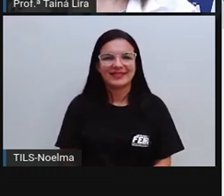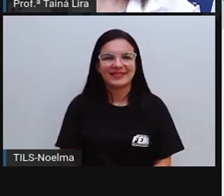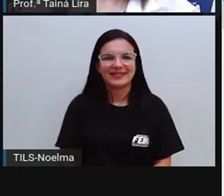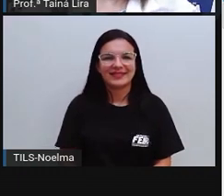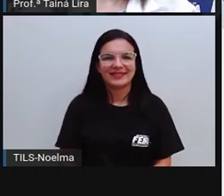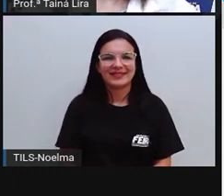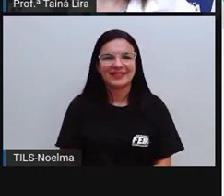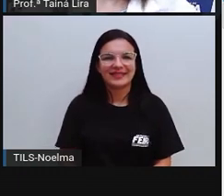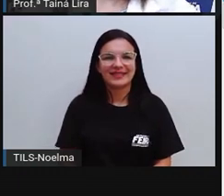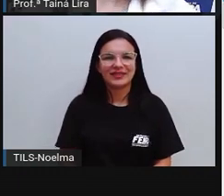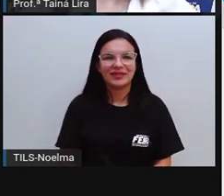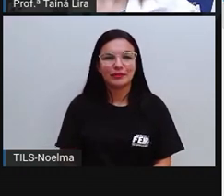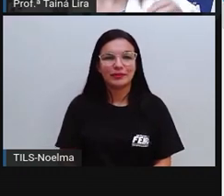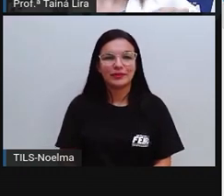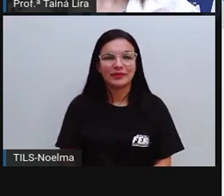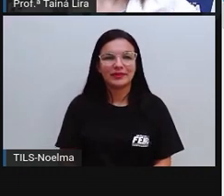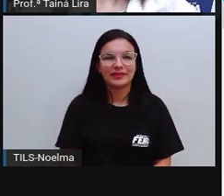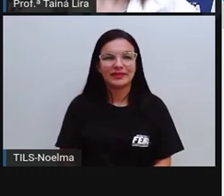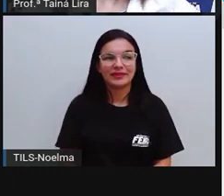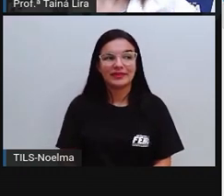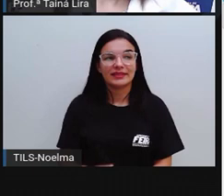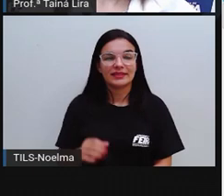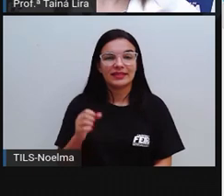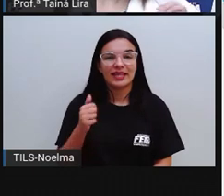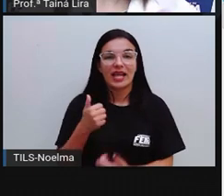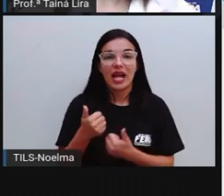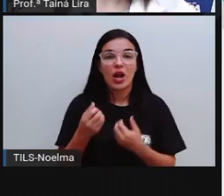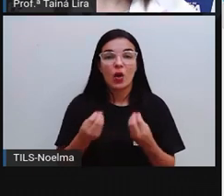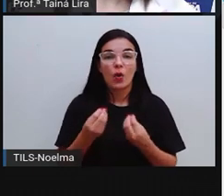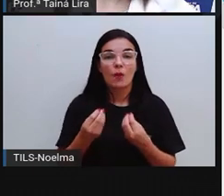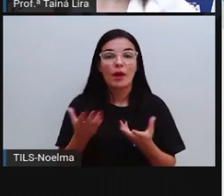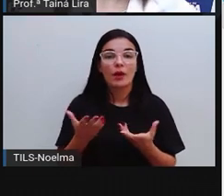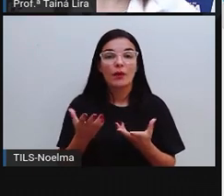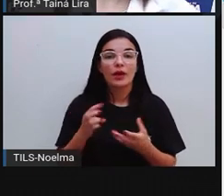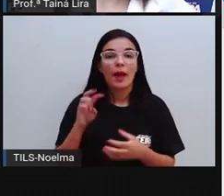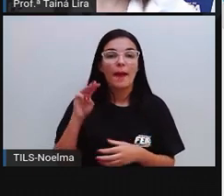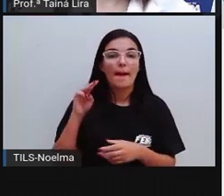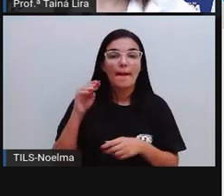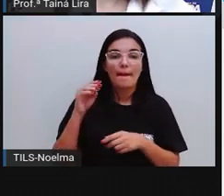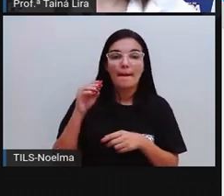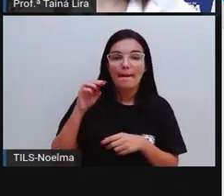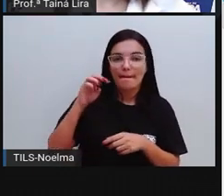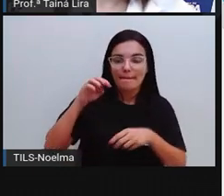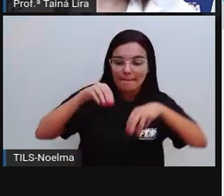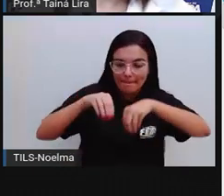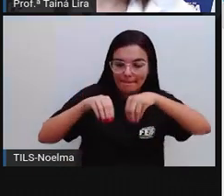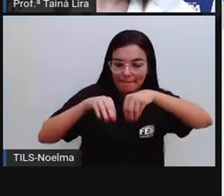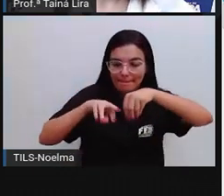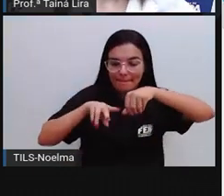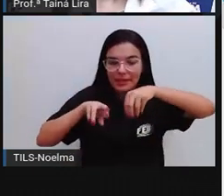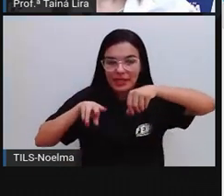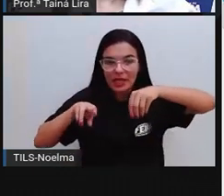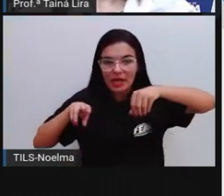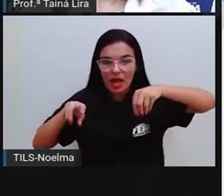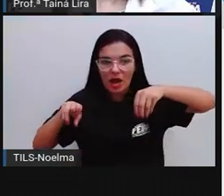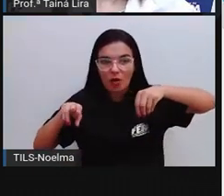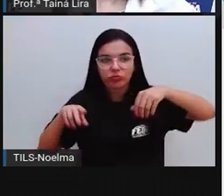Vamos lá, a quarta pergunta. Forma de extrativismo mineral. Então, nós já vimos que o extrativismo, ó,